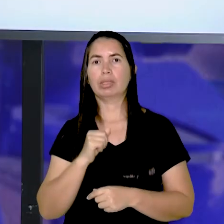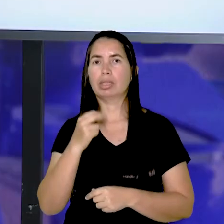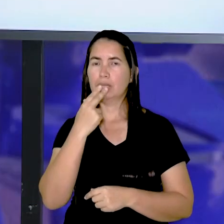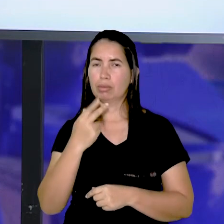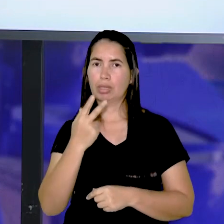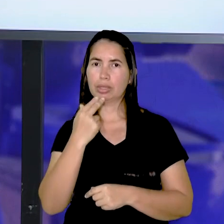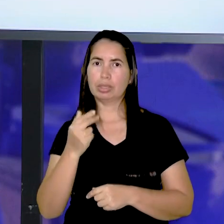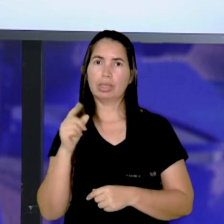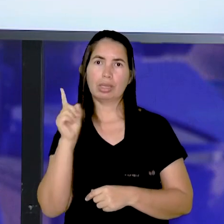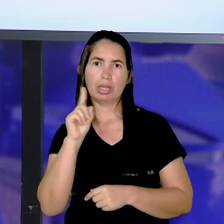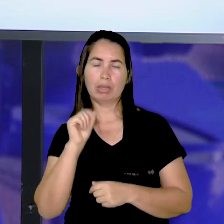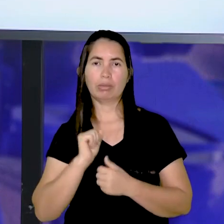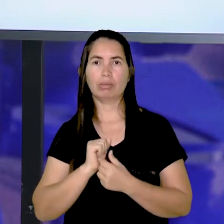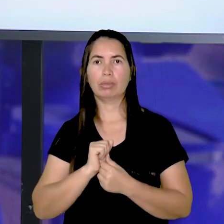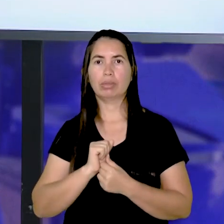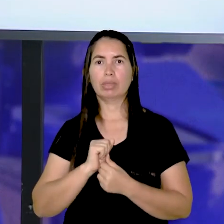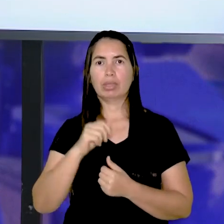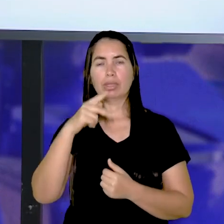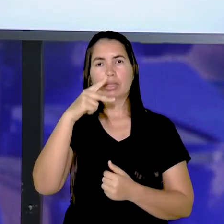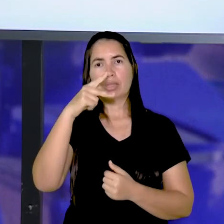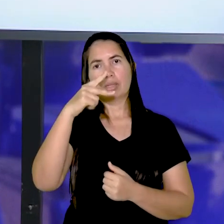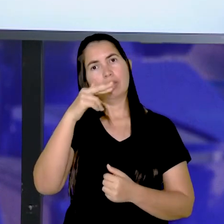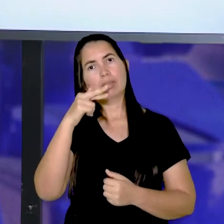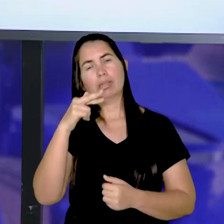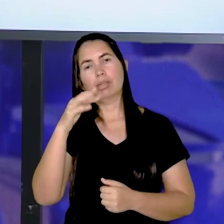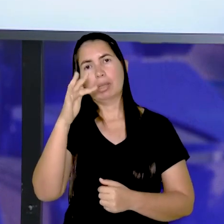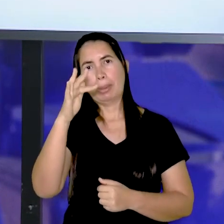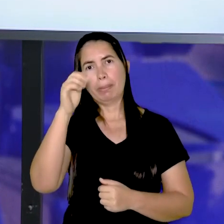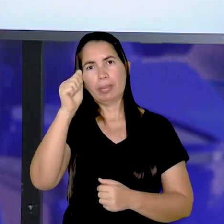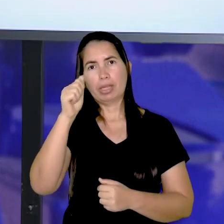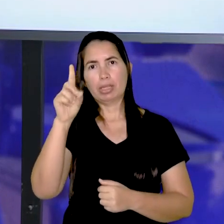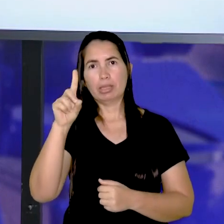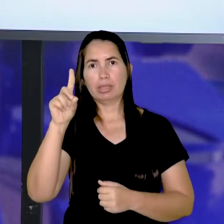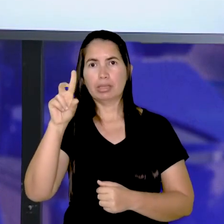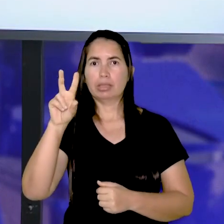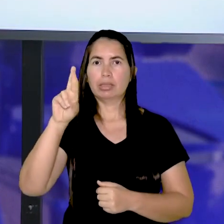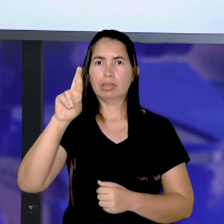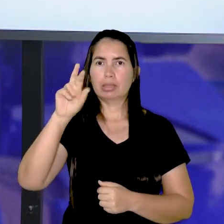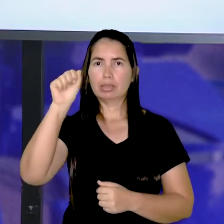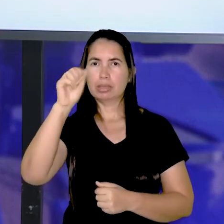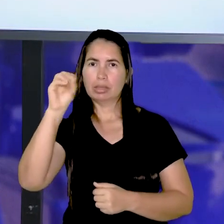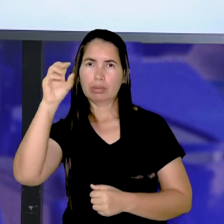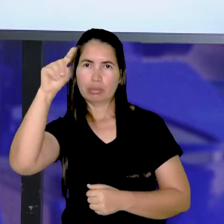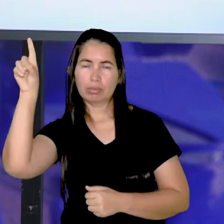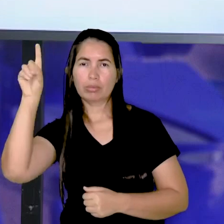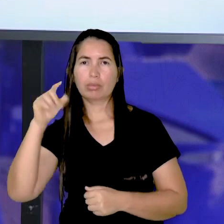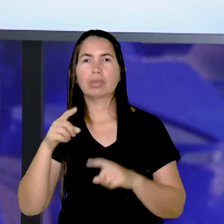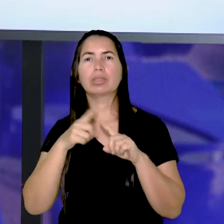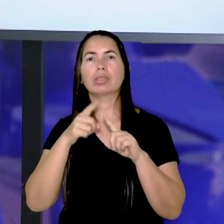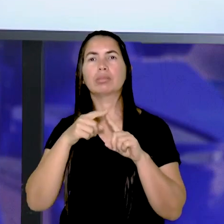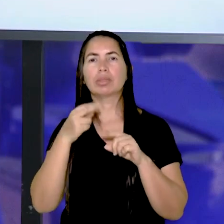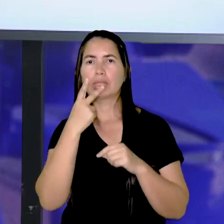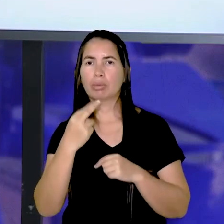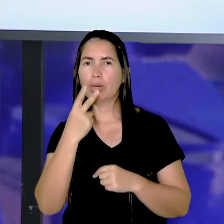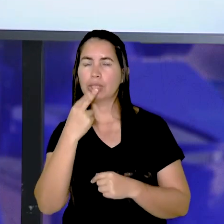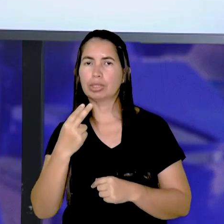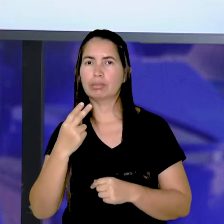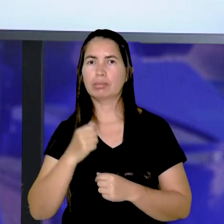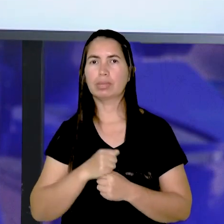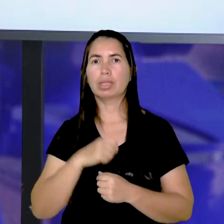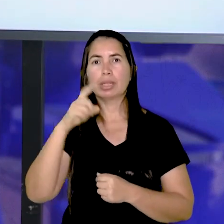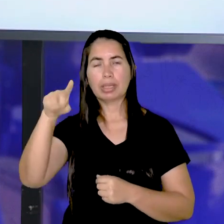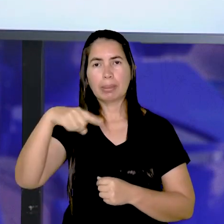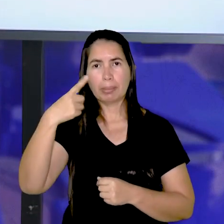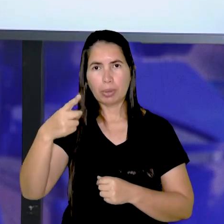nesse dialeto que eu li aí para vocês, que tipo de linguagem os dois fantasmas usam? Pensa direitinho e me dá a resposta. E